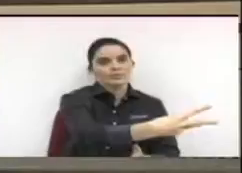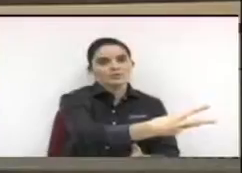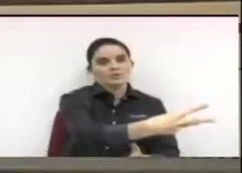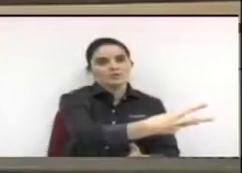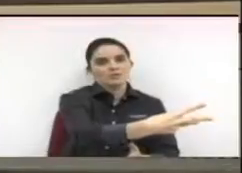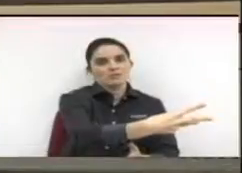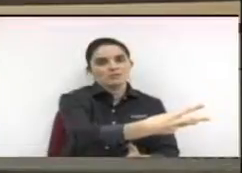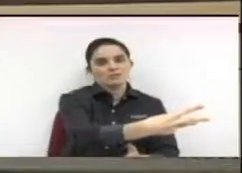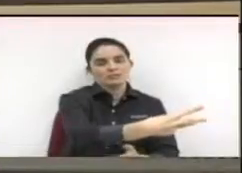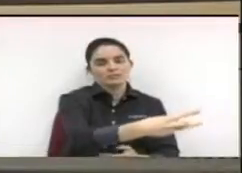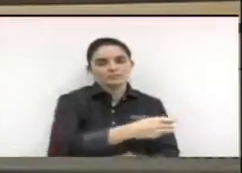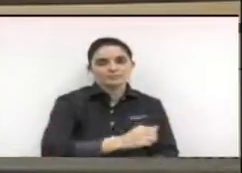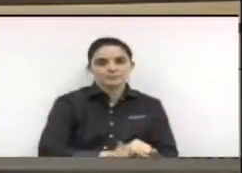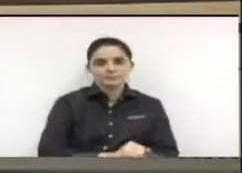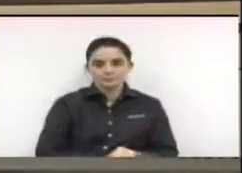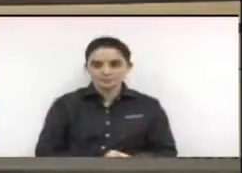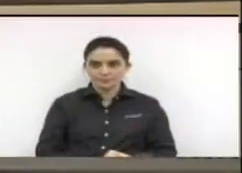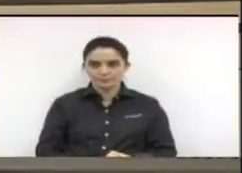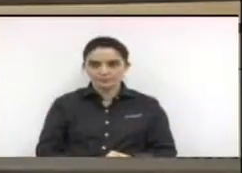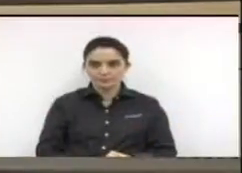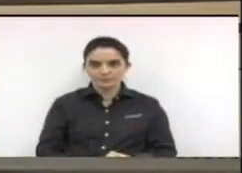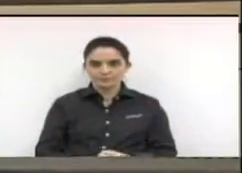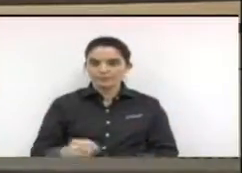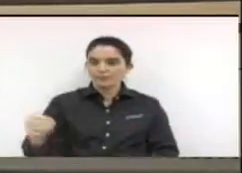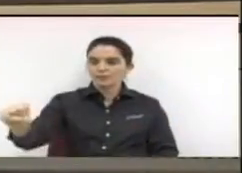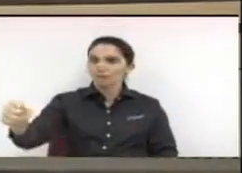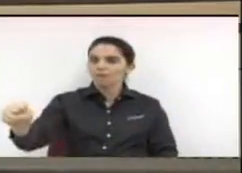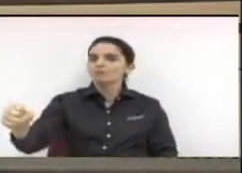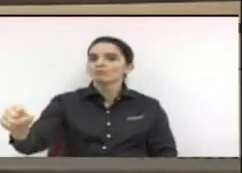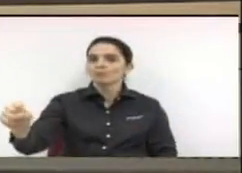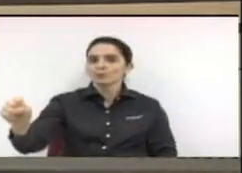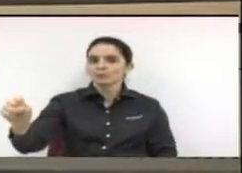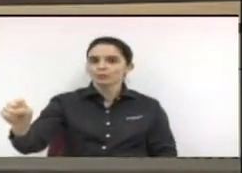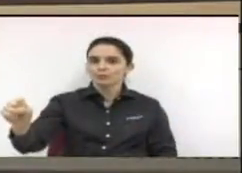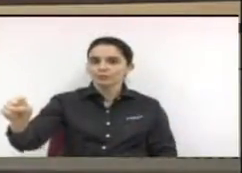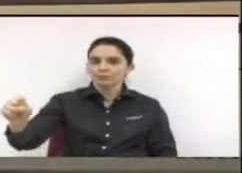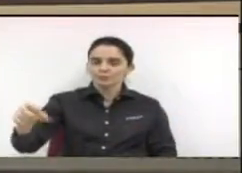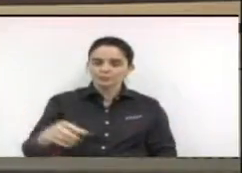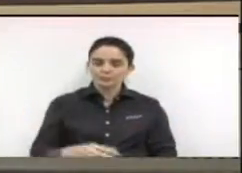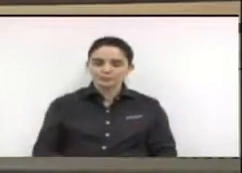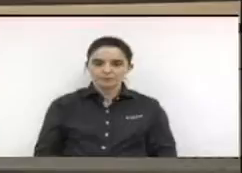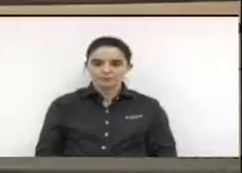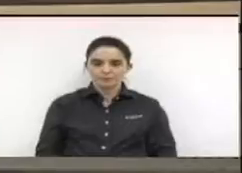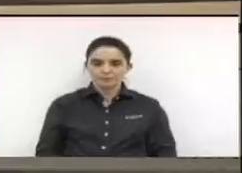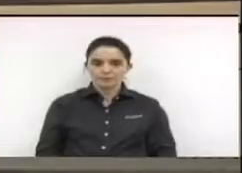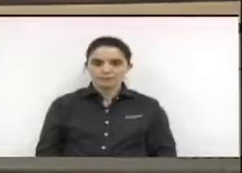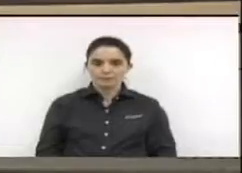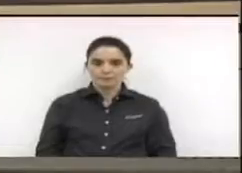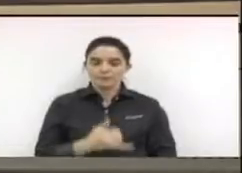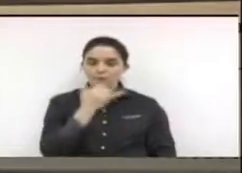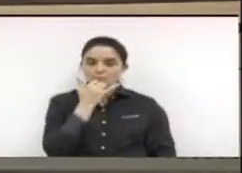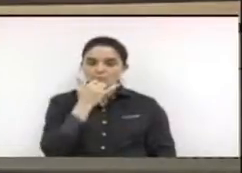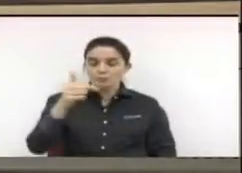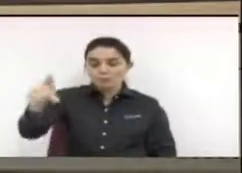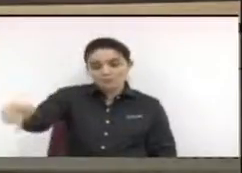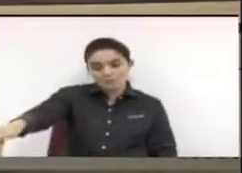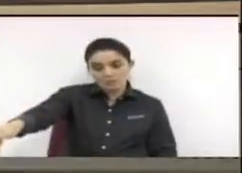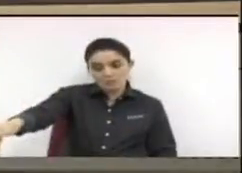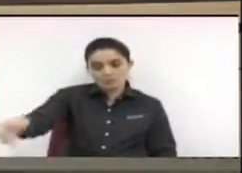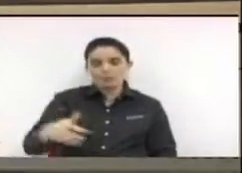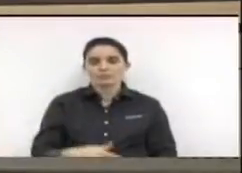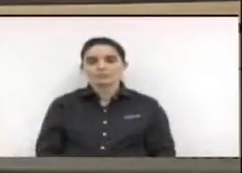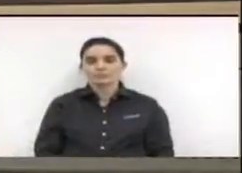oito favoráveis. Aliás, sete favoráveis,